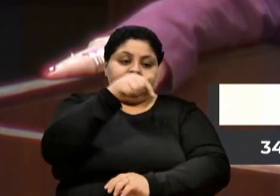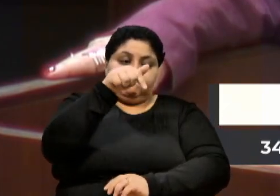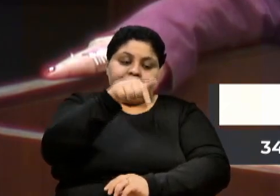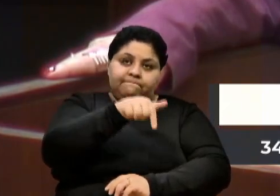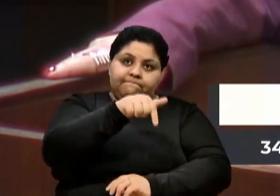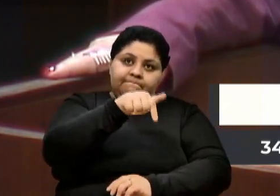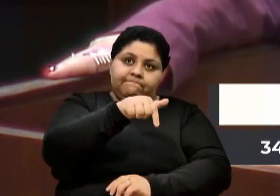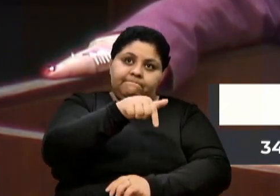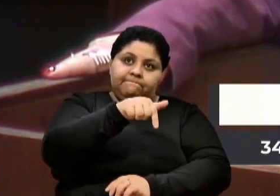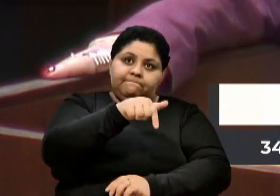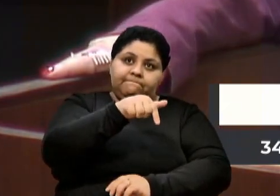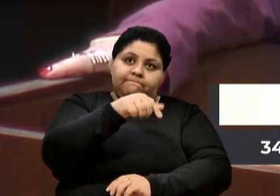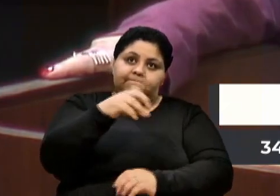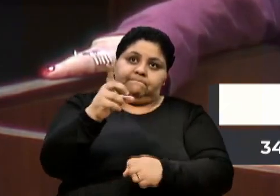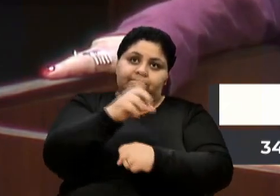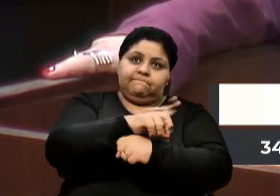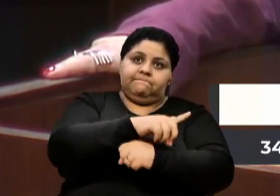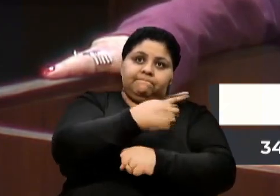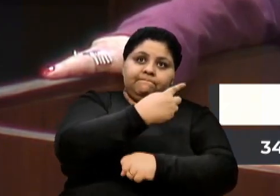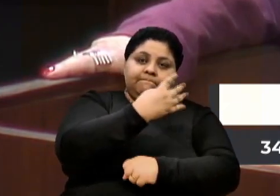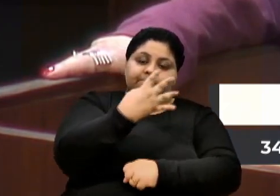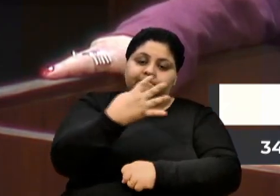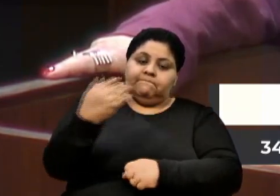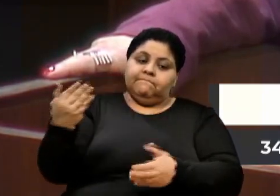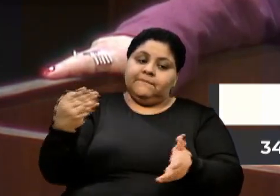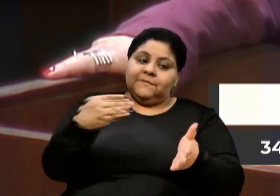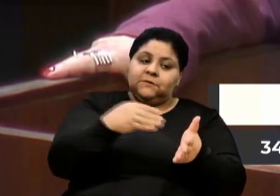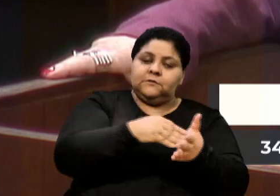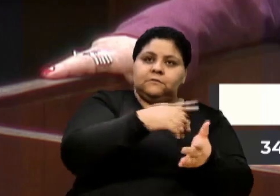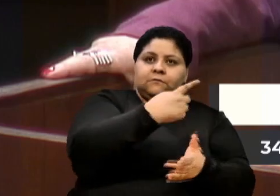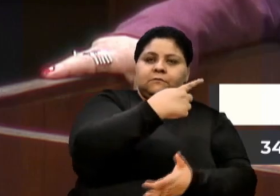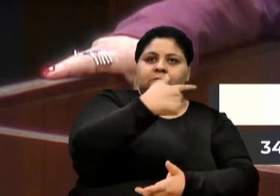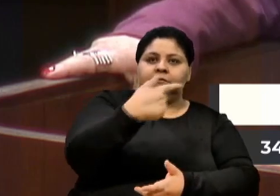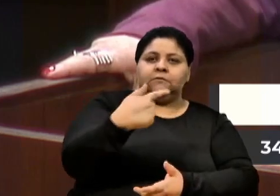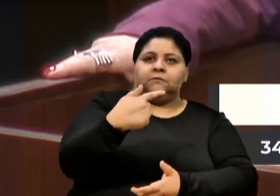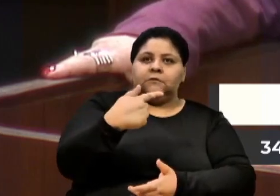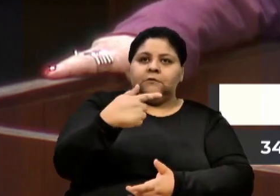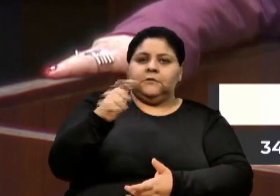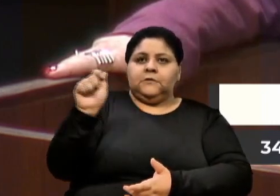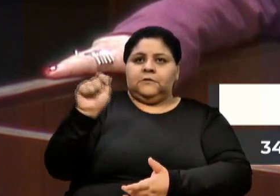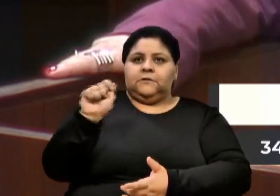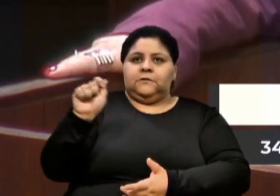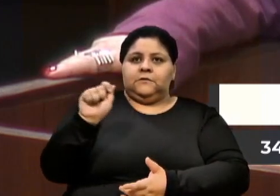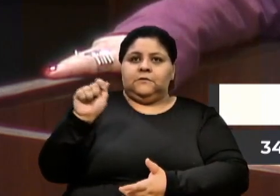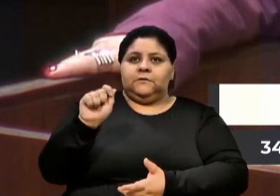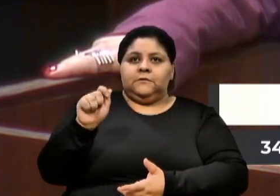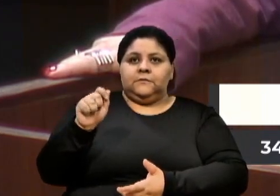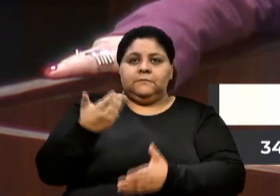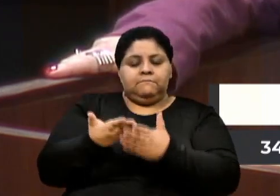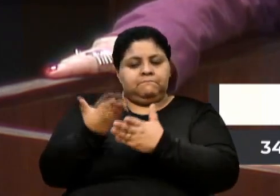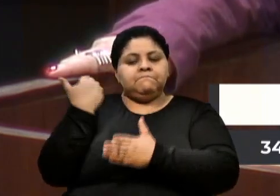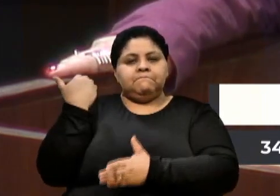14 a 17 de agosto, agora passado.